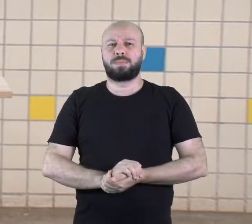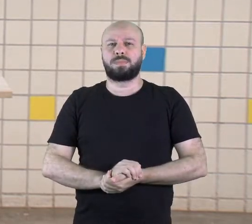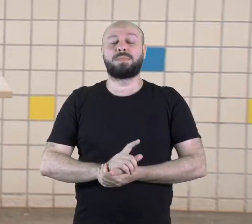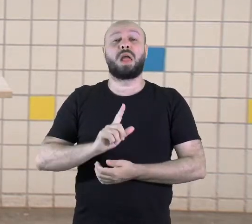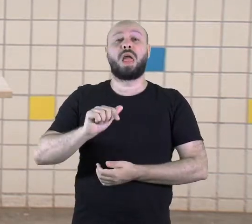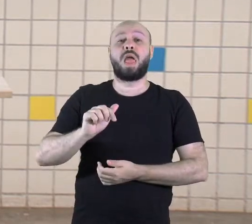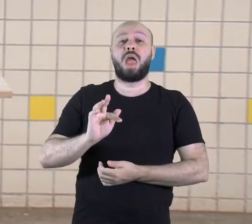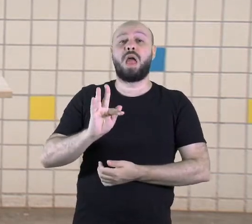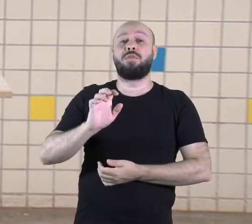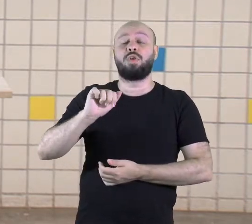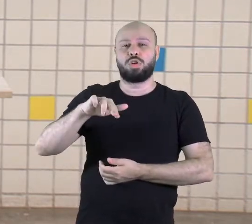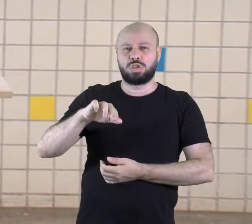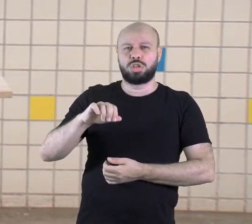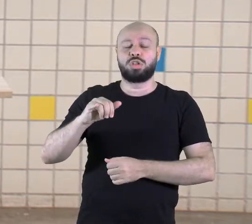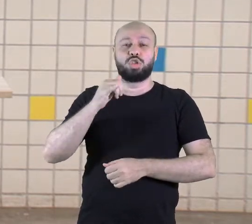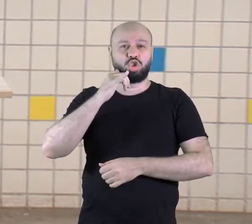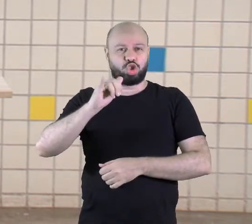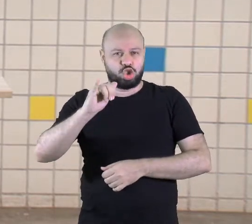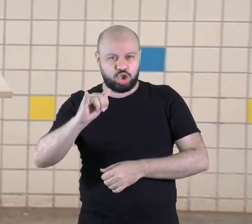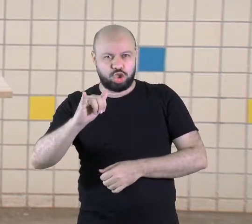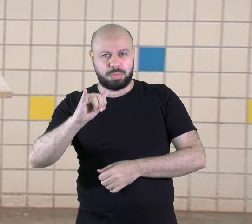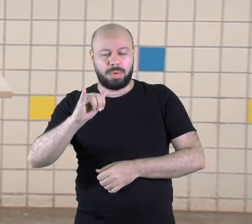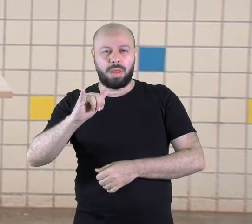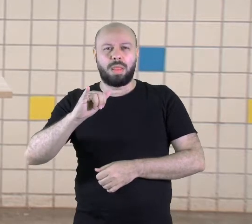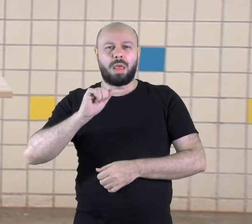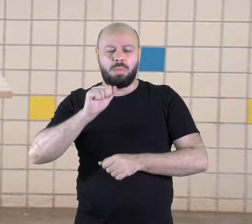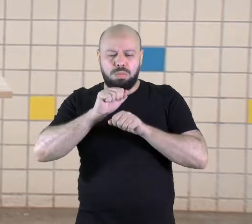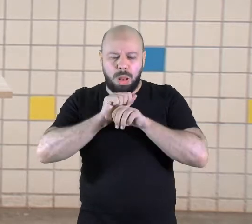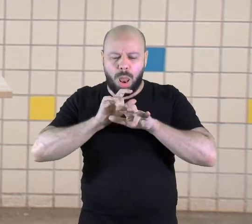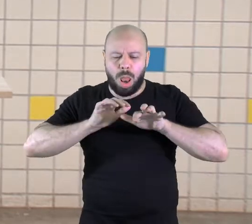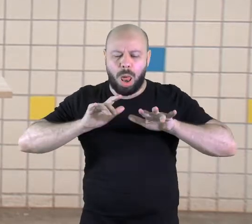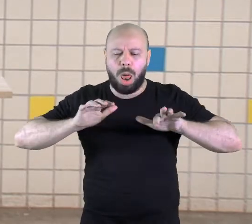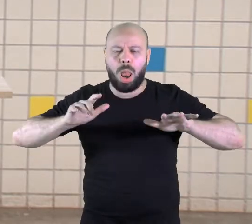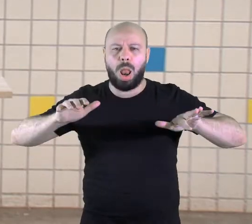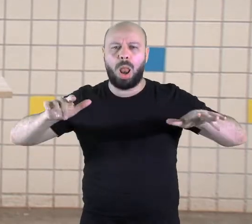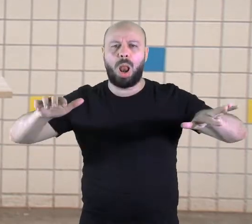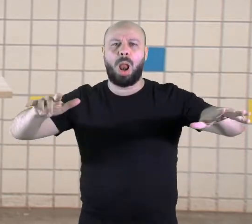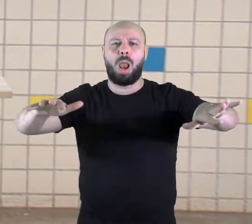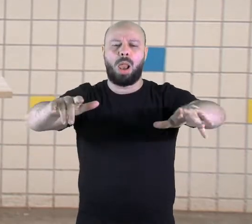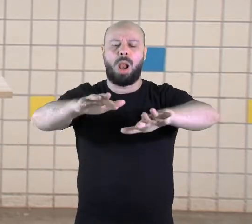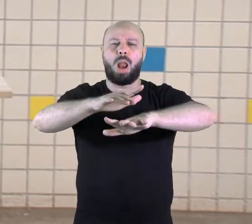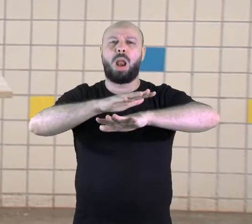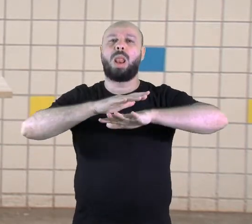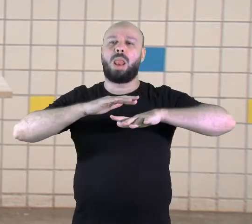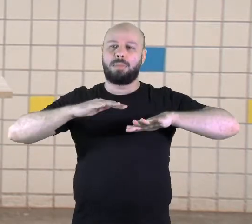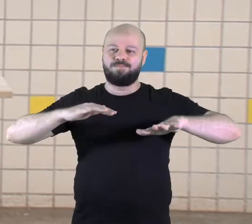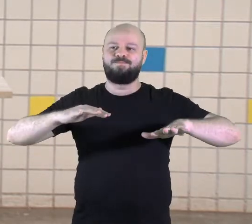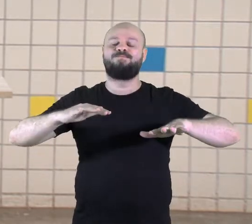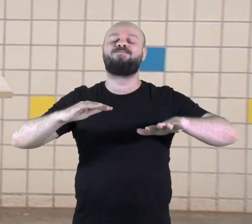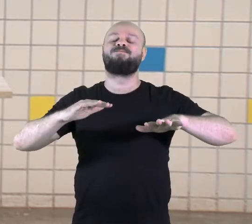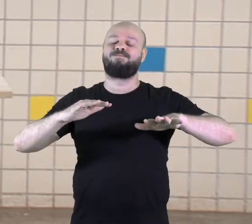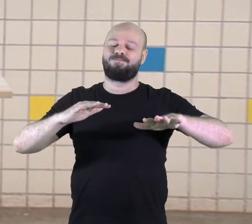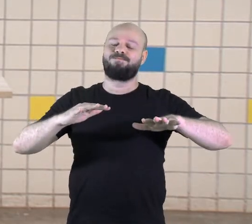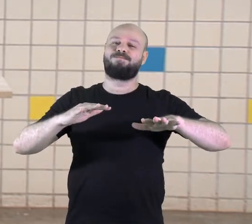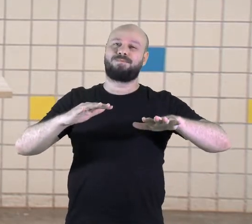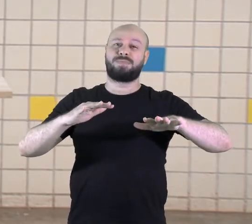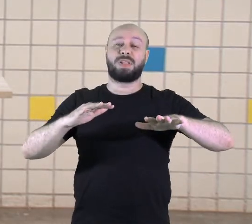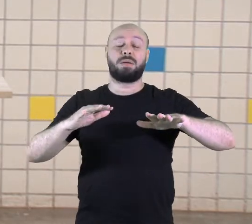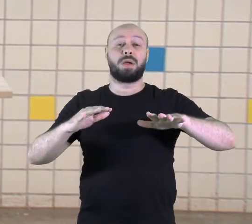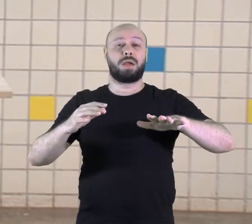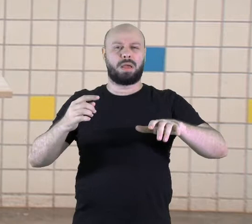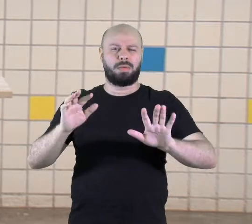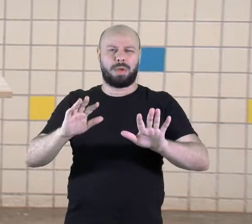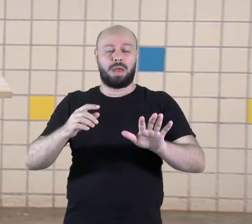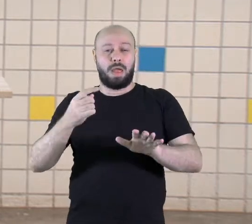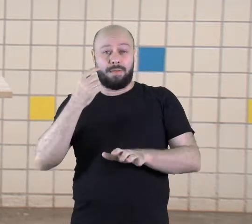fonte de energia na qual espalha em todos os ambientes e a visão